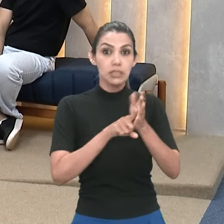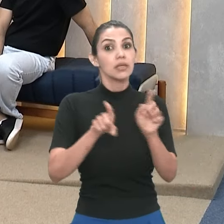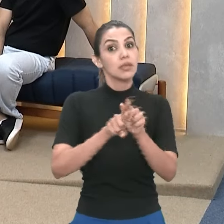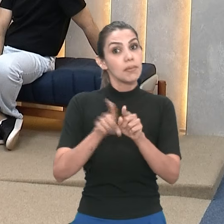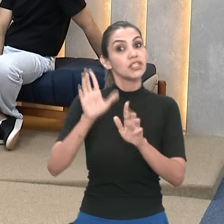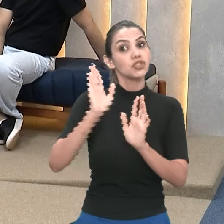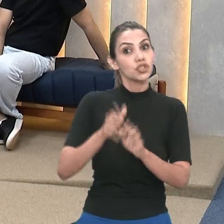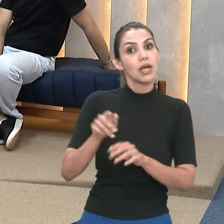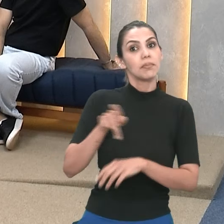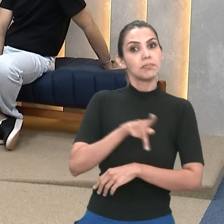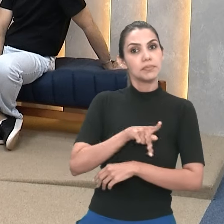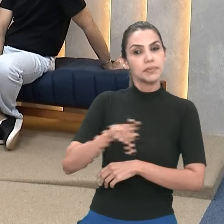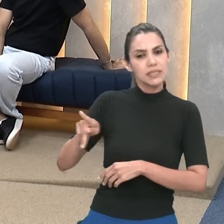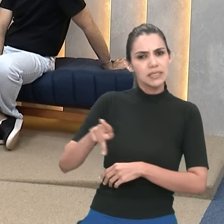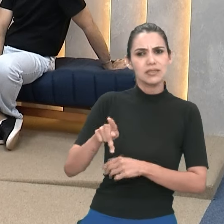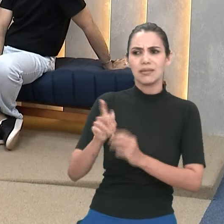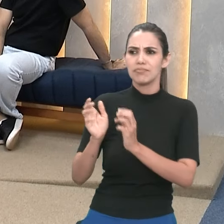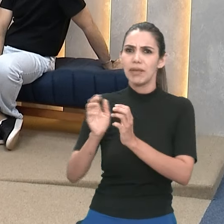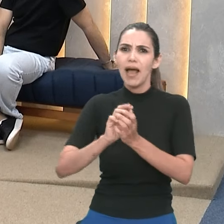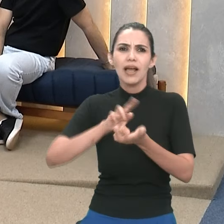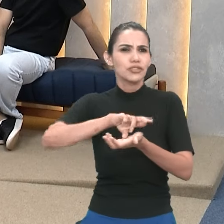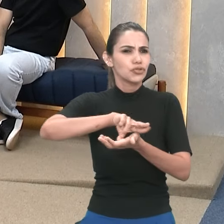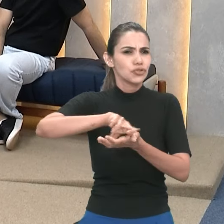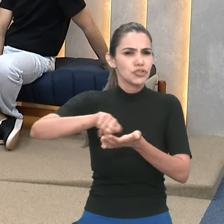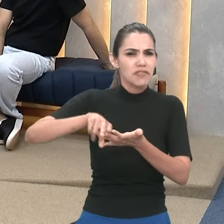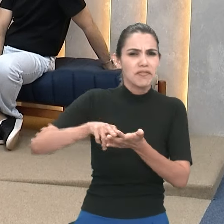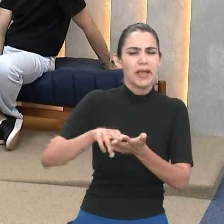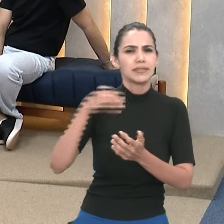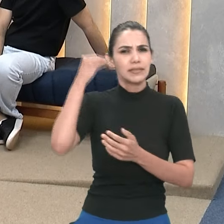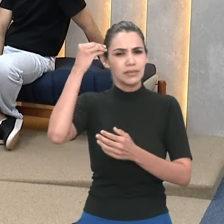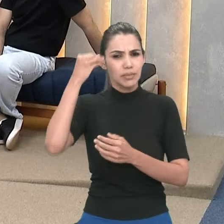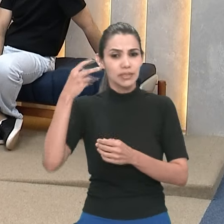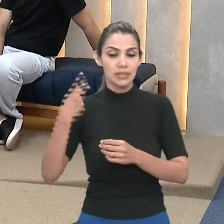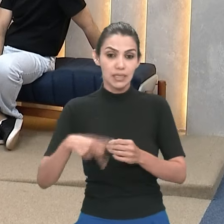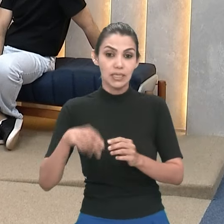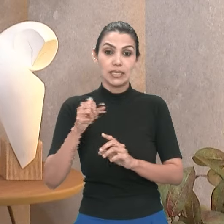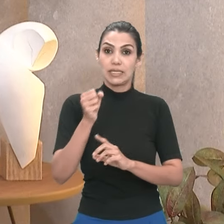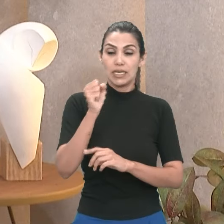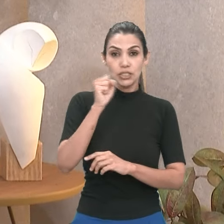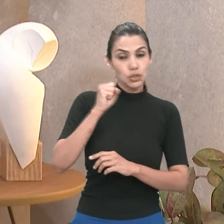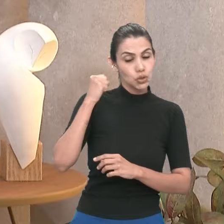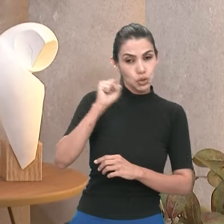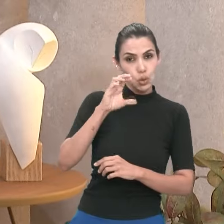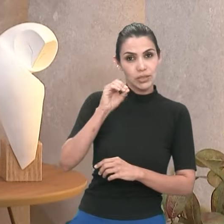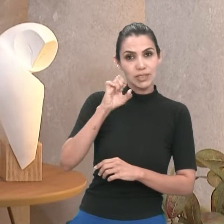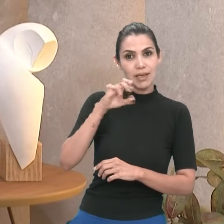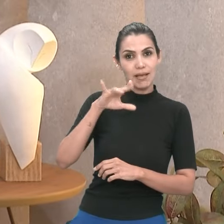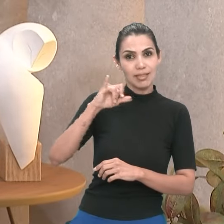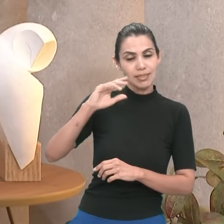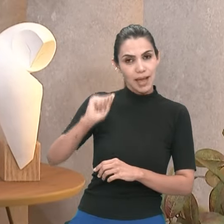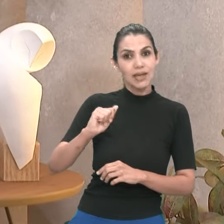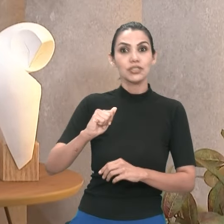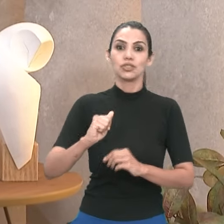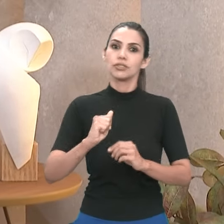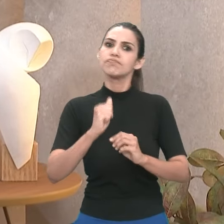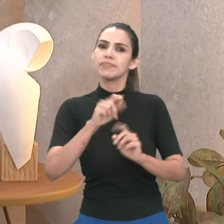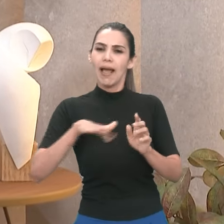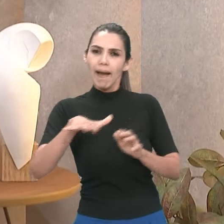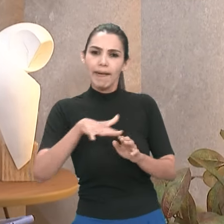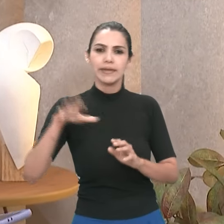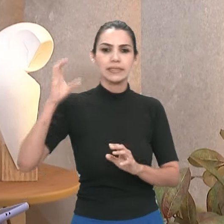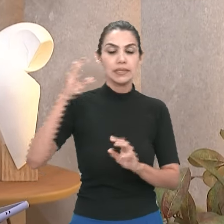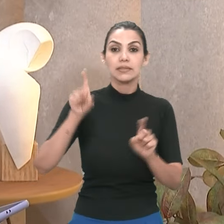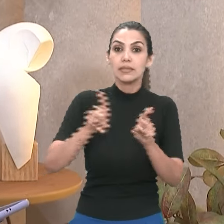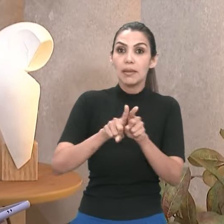sociedades brasileiras, inclusive, presidente da SBPC, da Sociedade Brasileira para o Progresso da Ciência, e é atual presidente da Academia